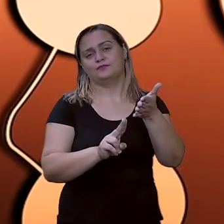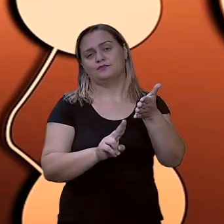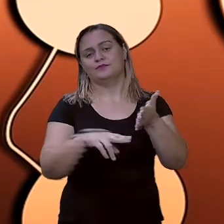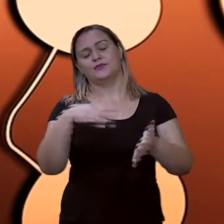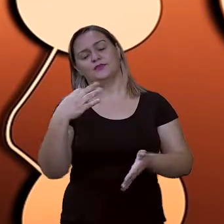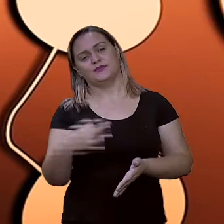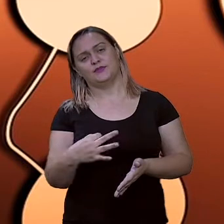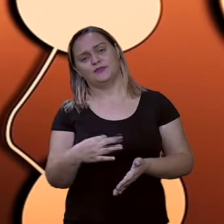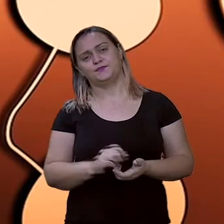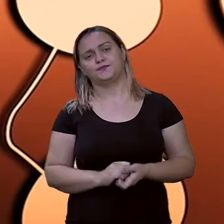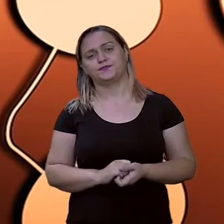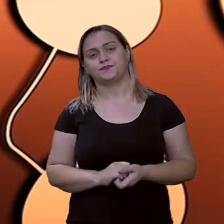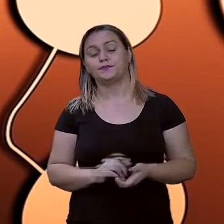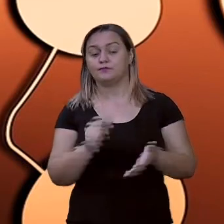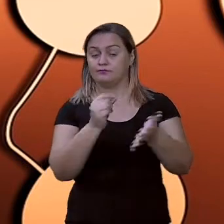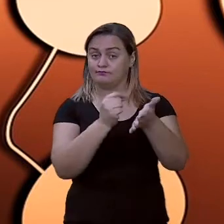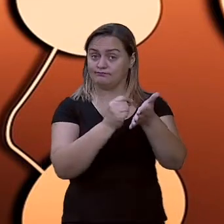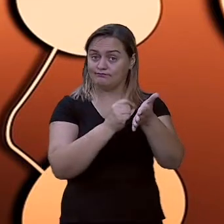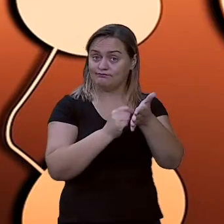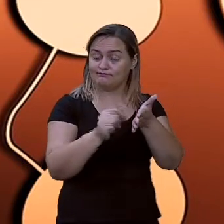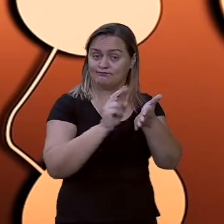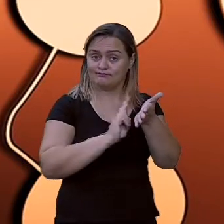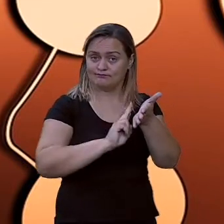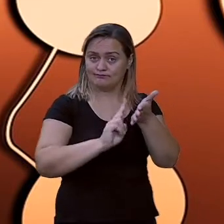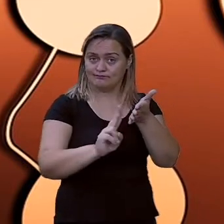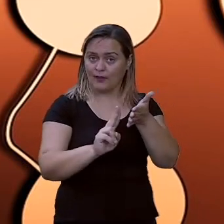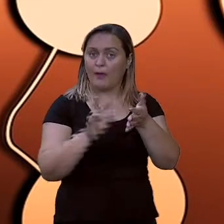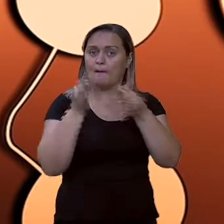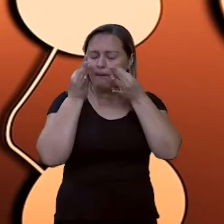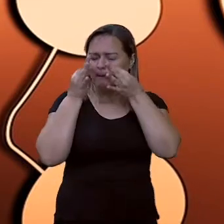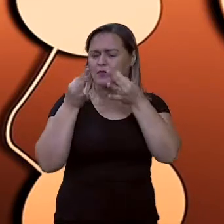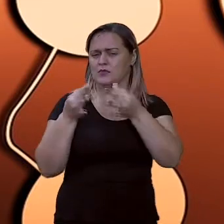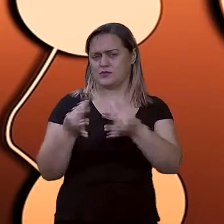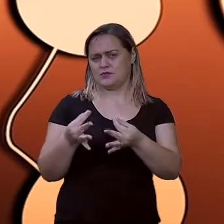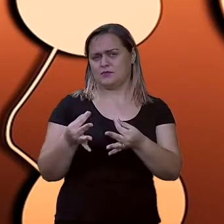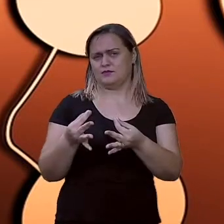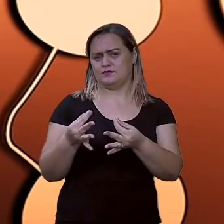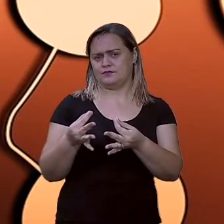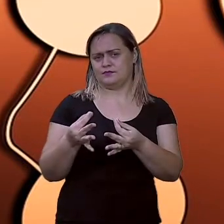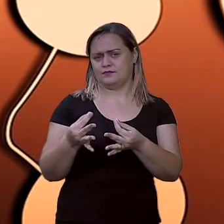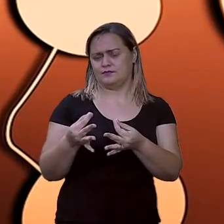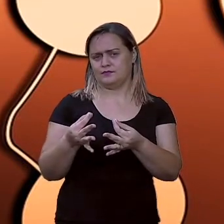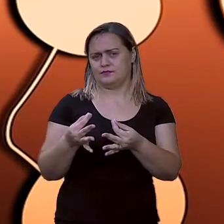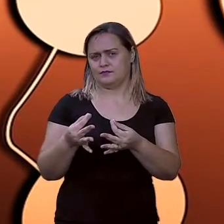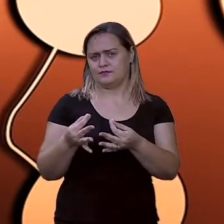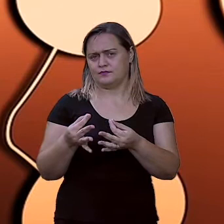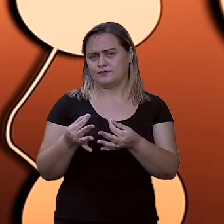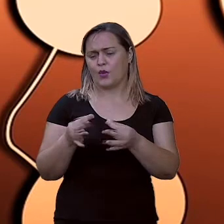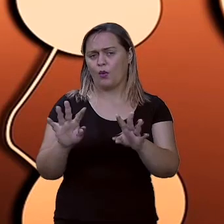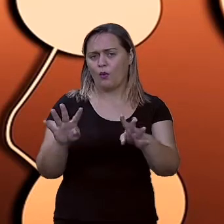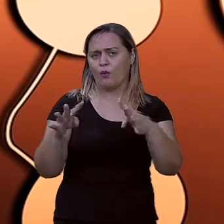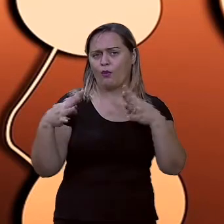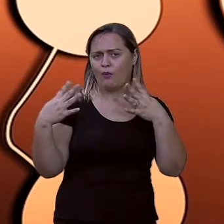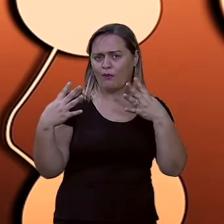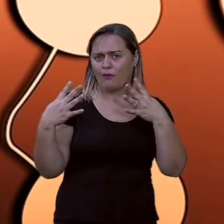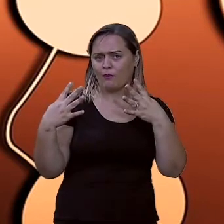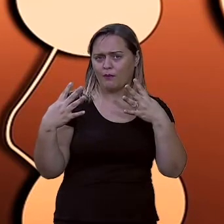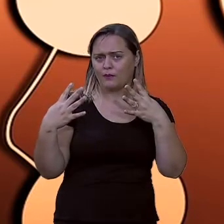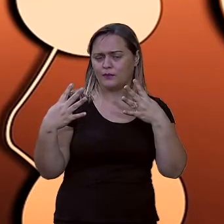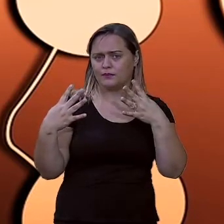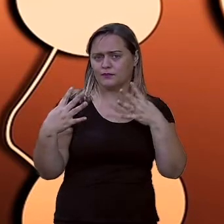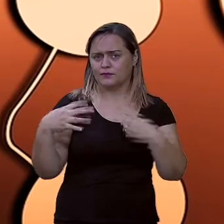gostaria que vocês prestassem atenção. Ok? Então, prestando atenção? Foca aqui na professora. Focaram?